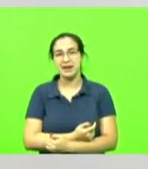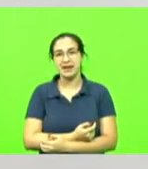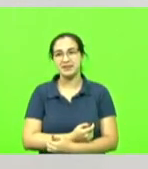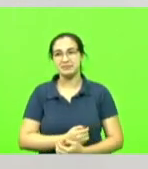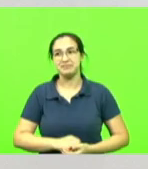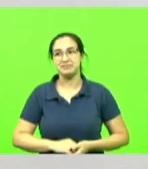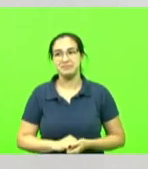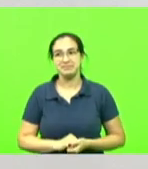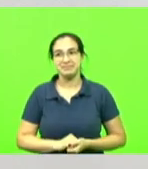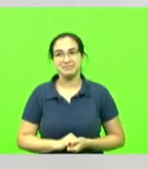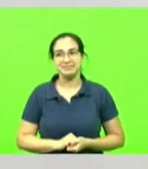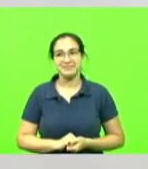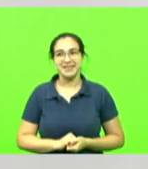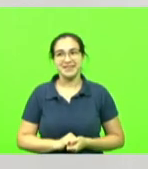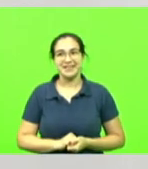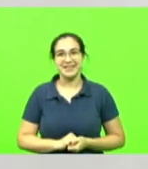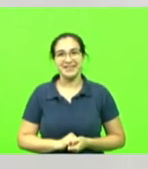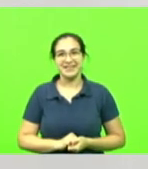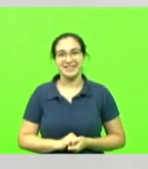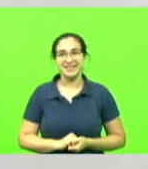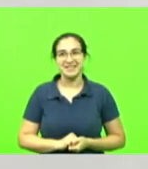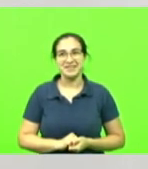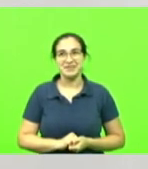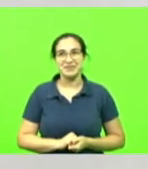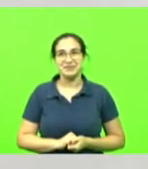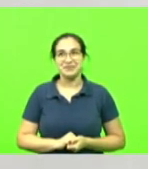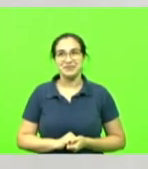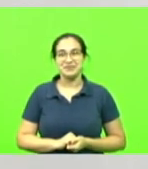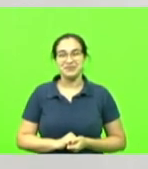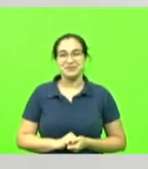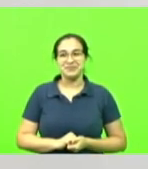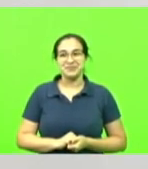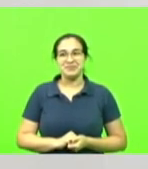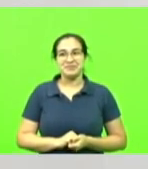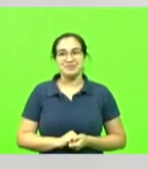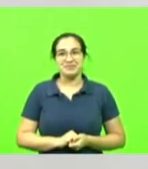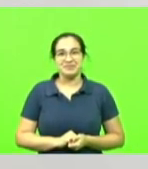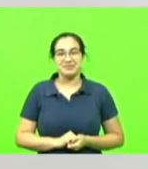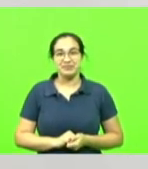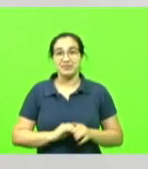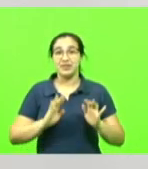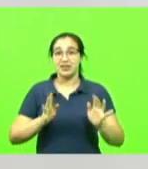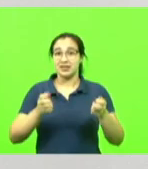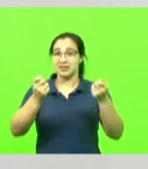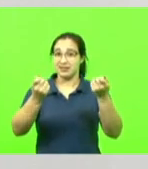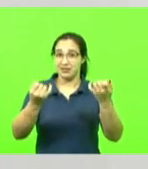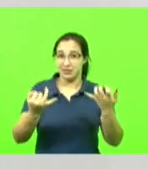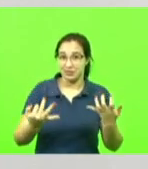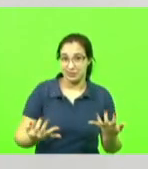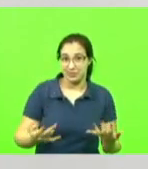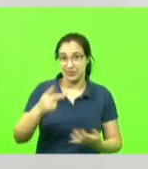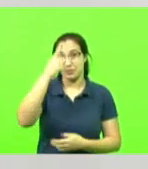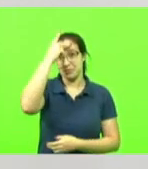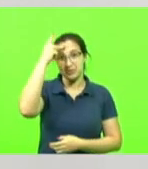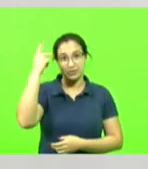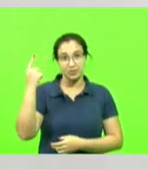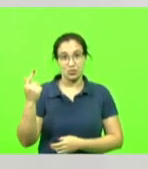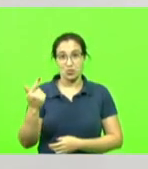Pode passar a perna em qualquer um. E isso está ficando tão explícito que até aqueles que não são militares,